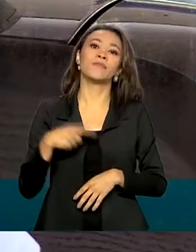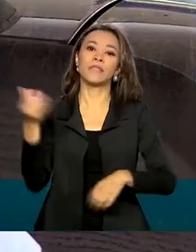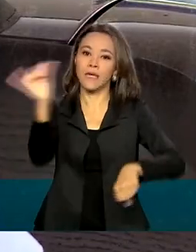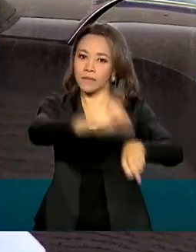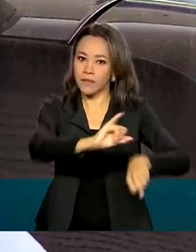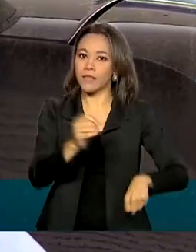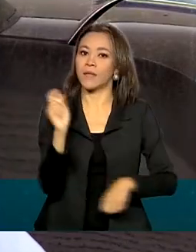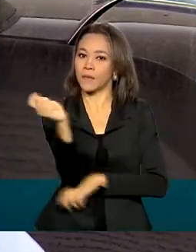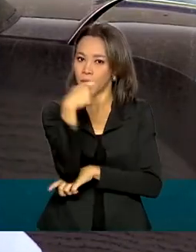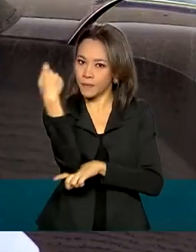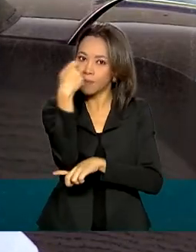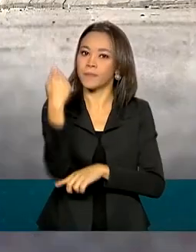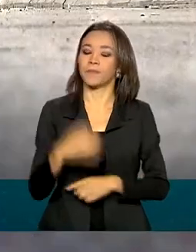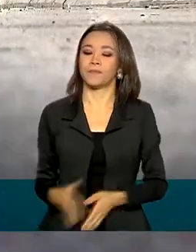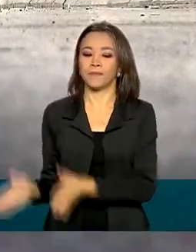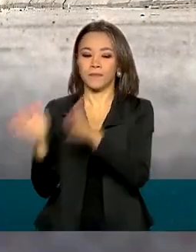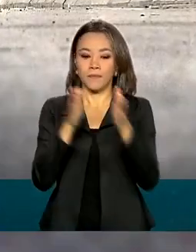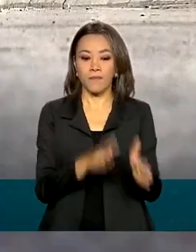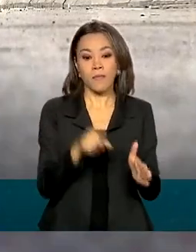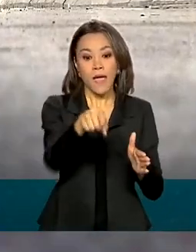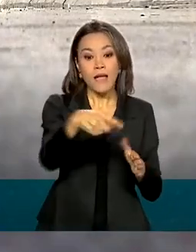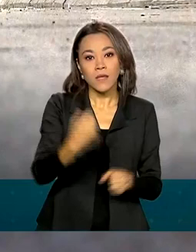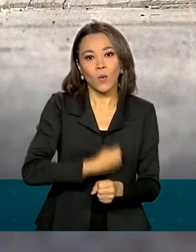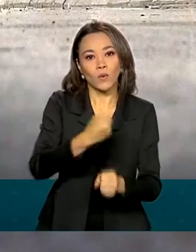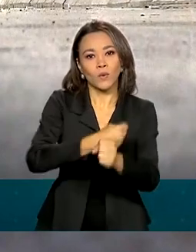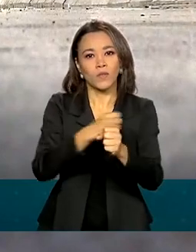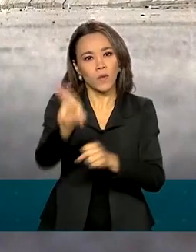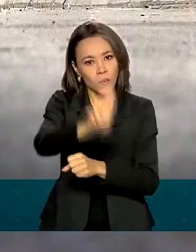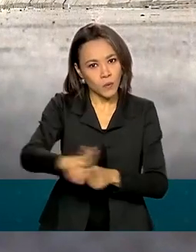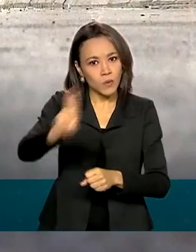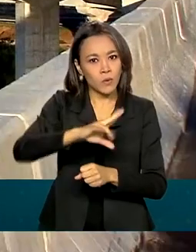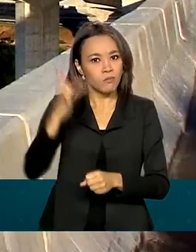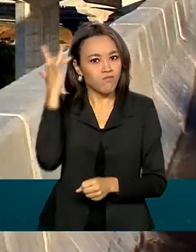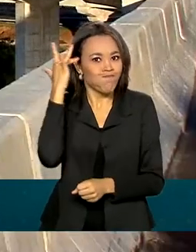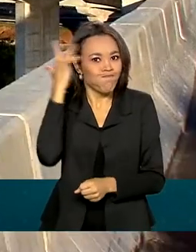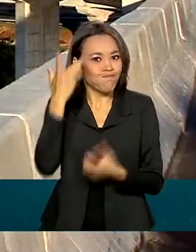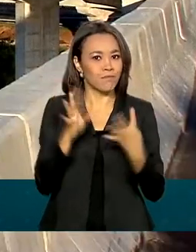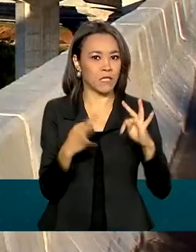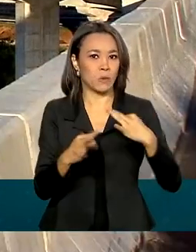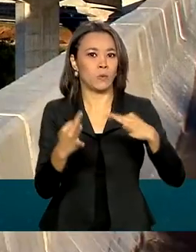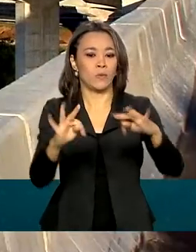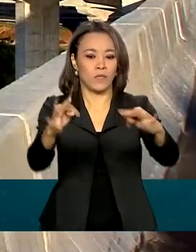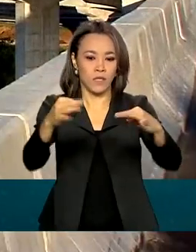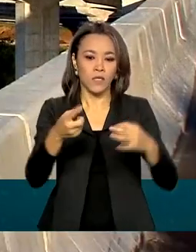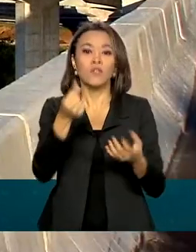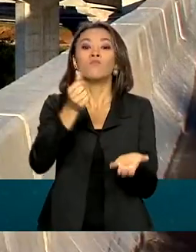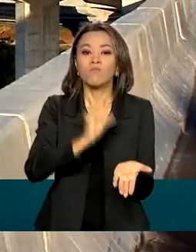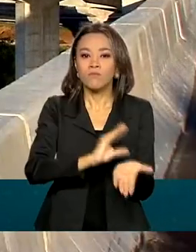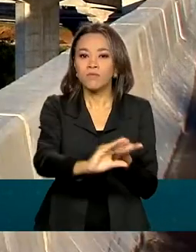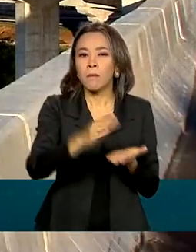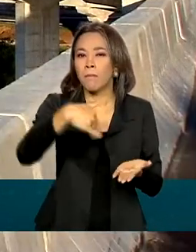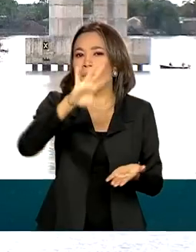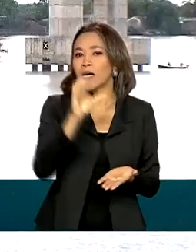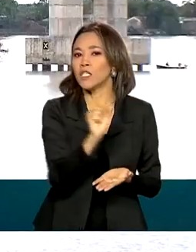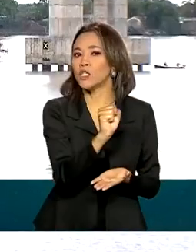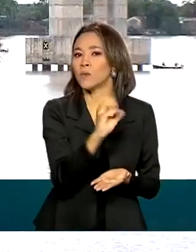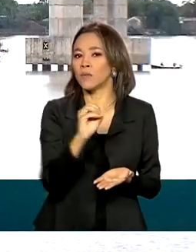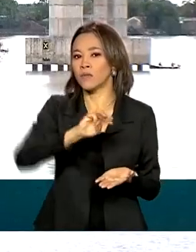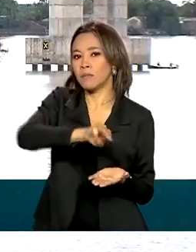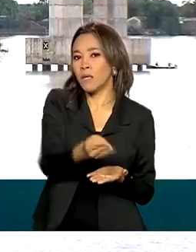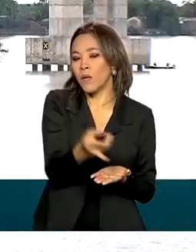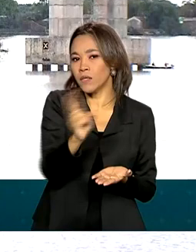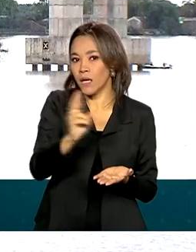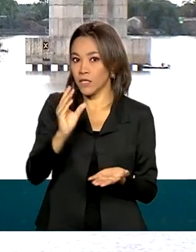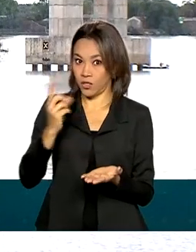diminuir o tempo de transporte consideravelmente. A obra utilizou tecnologia de ponta. O investimento é de mais de 800 milhões de reais